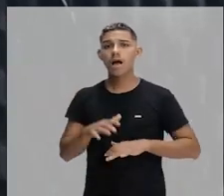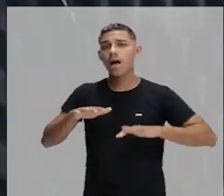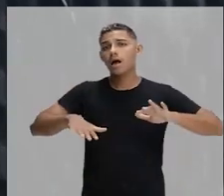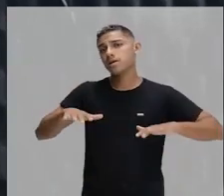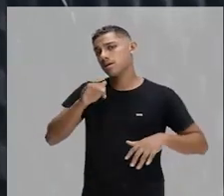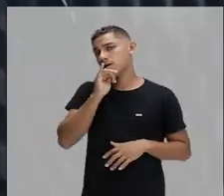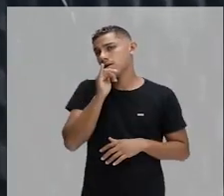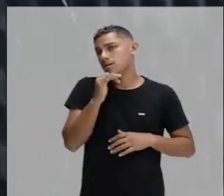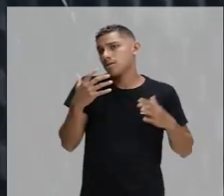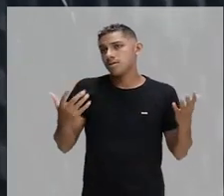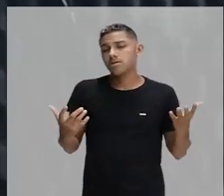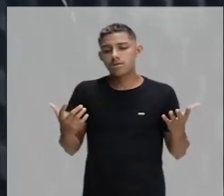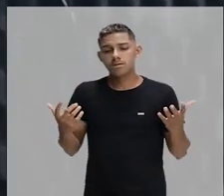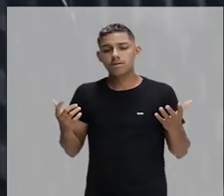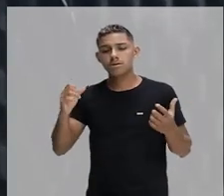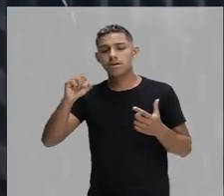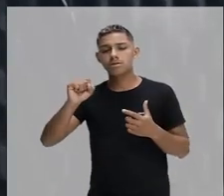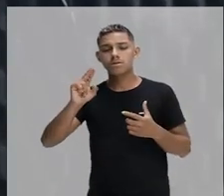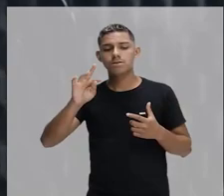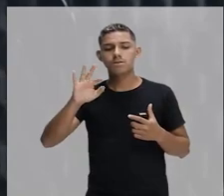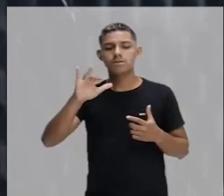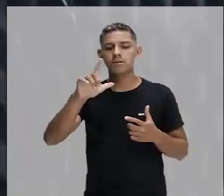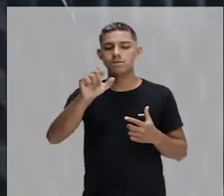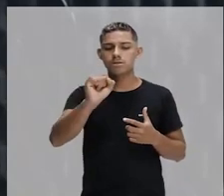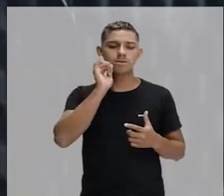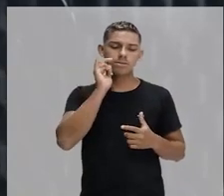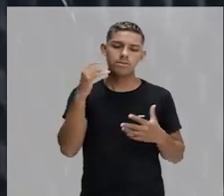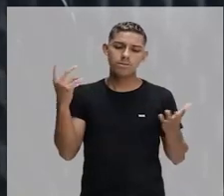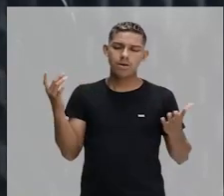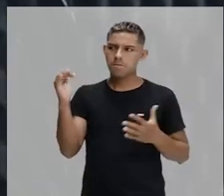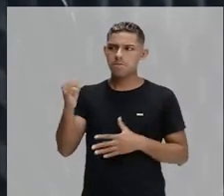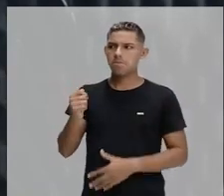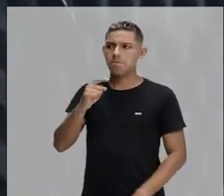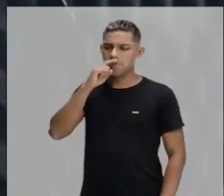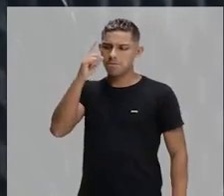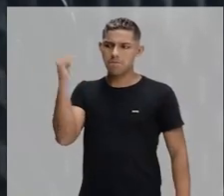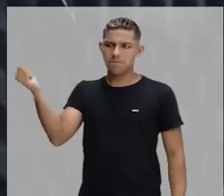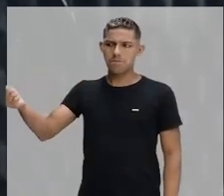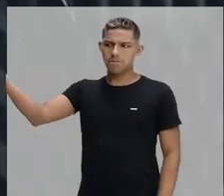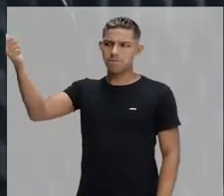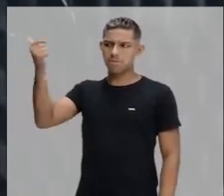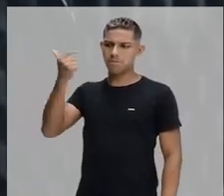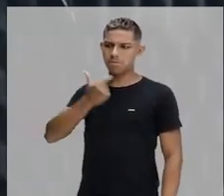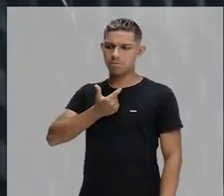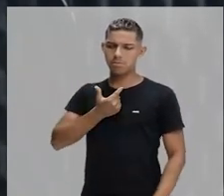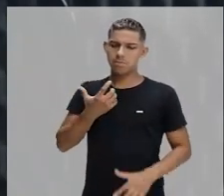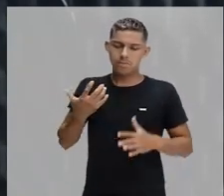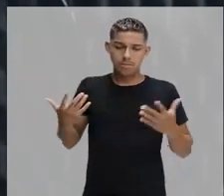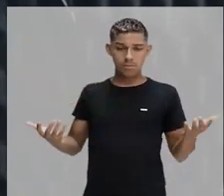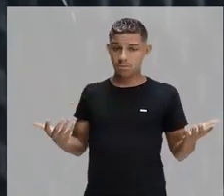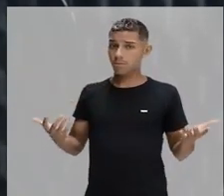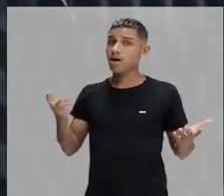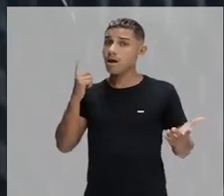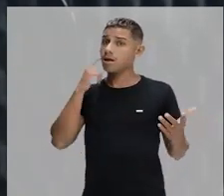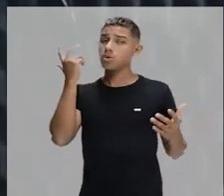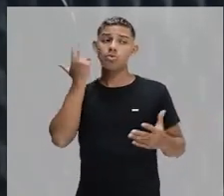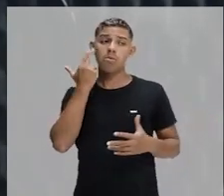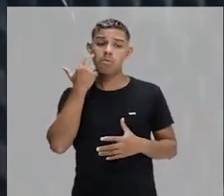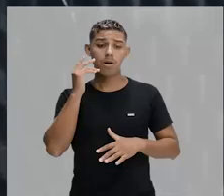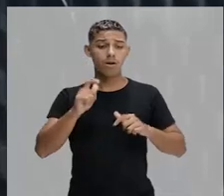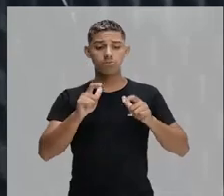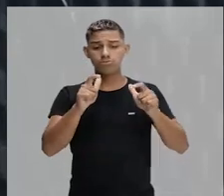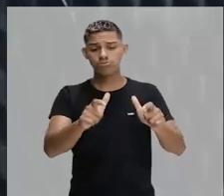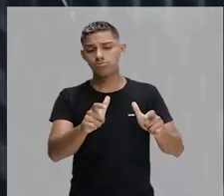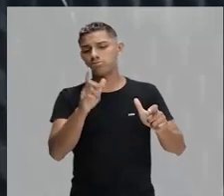vezes acontece dos sulistas acharem a maneira de eles falarem superior à nossa. E é comum a gente chegar em algum